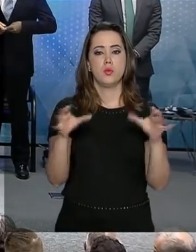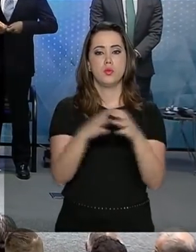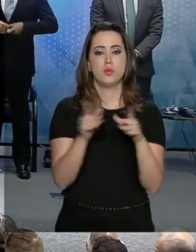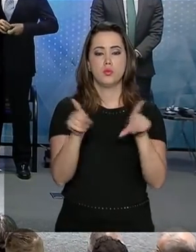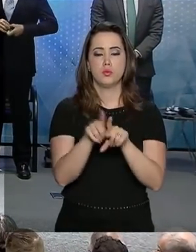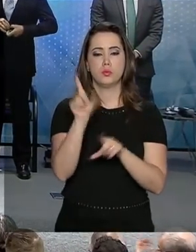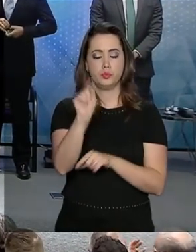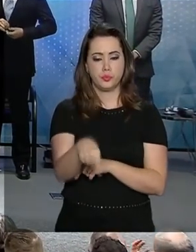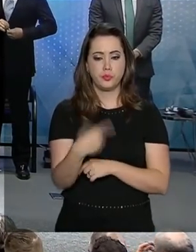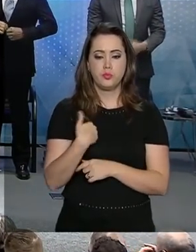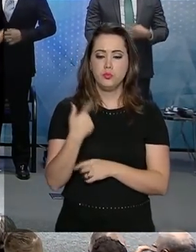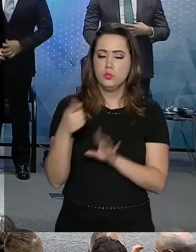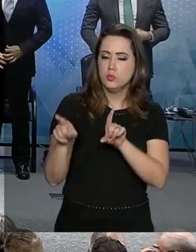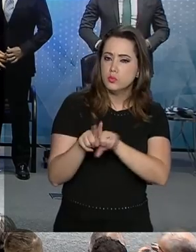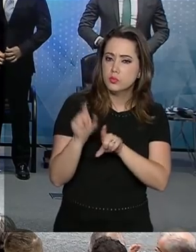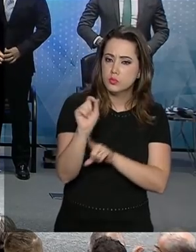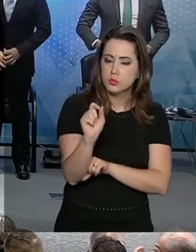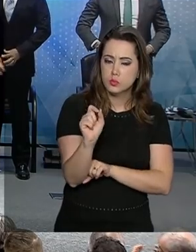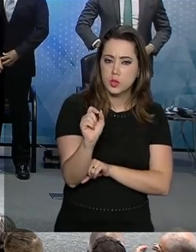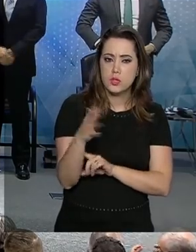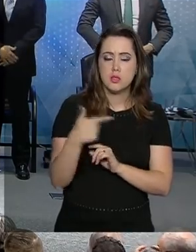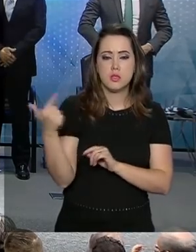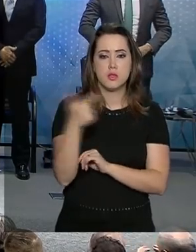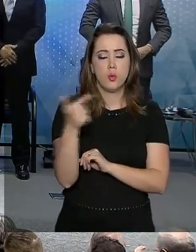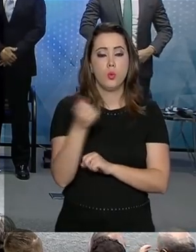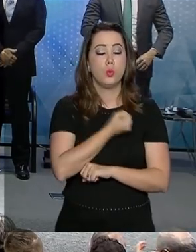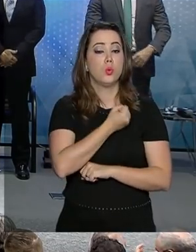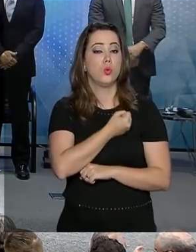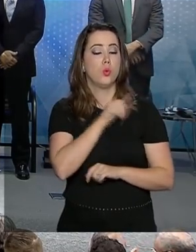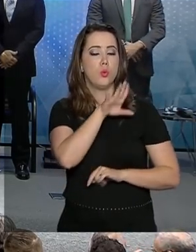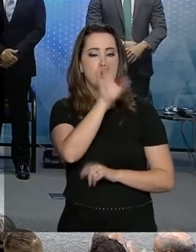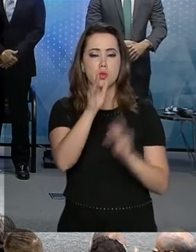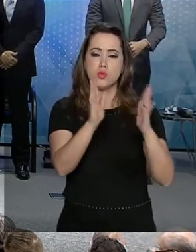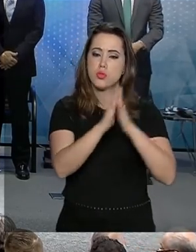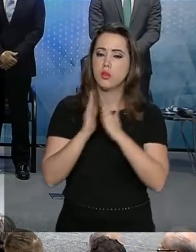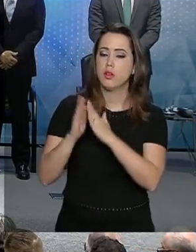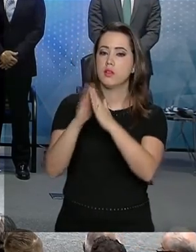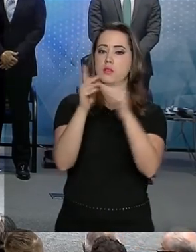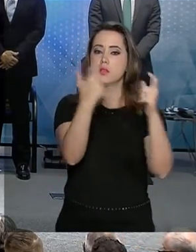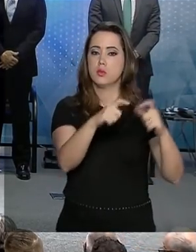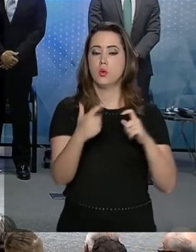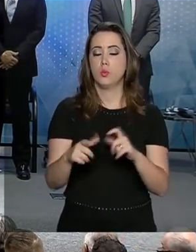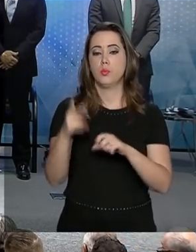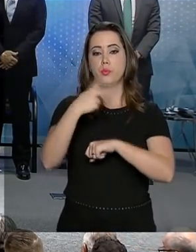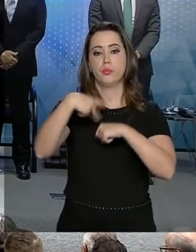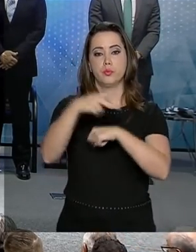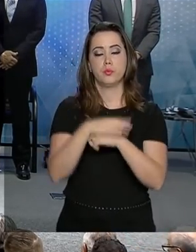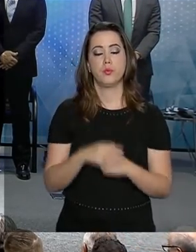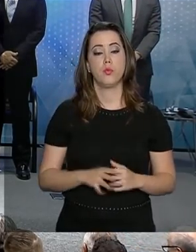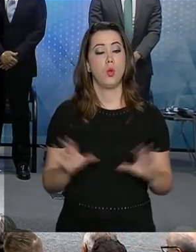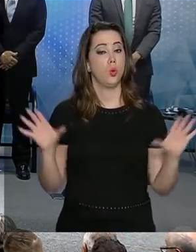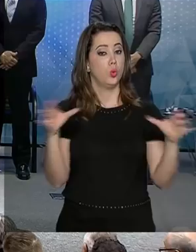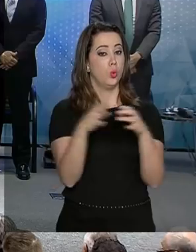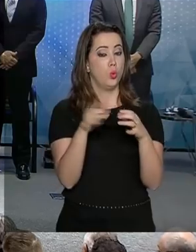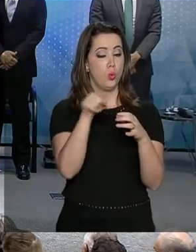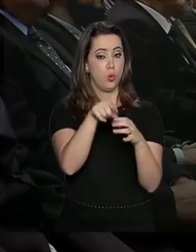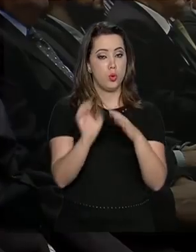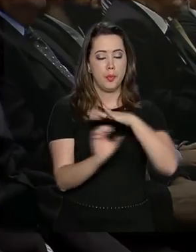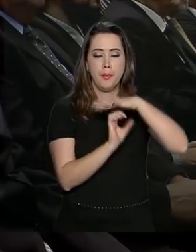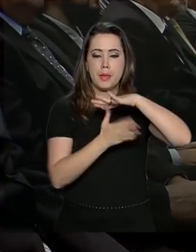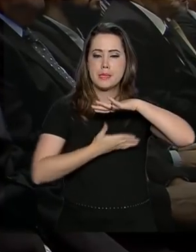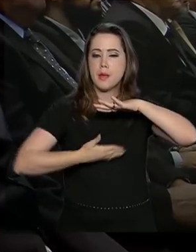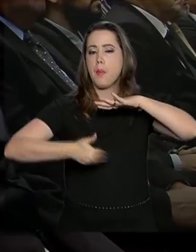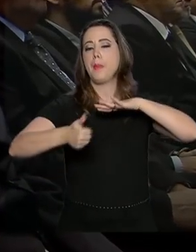concessionárias, segundo a quantidade de unidades consumidoras atendidas e a região do país. Na categoria Empresas que